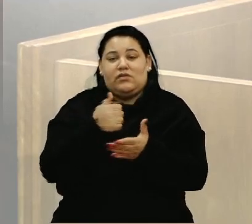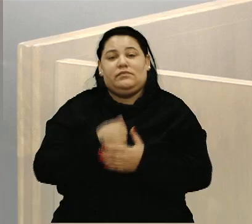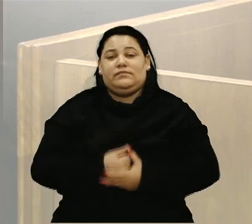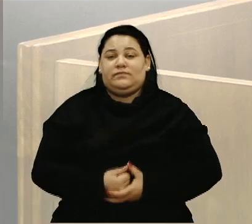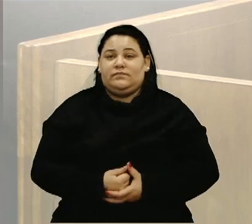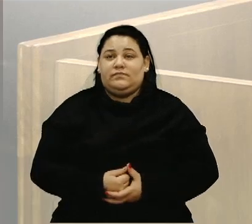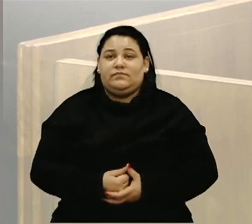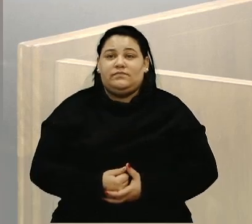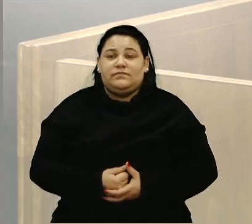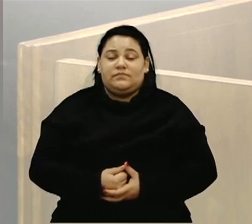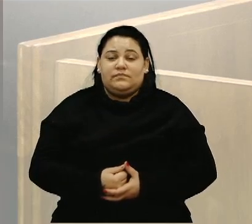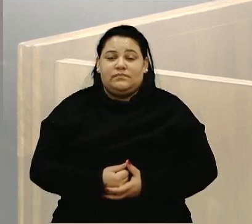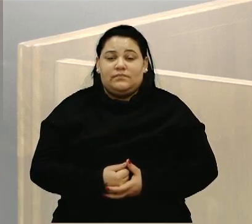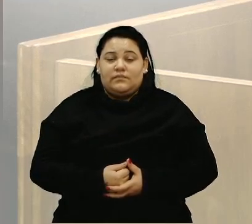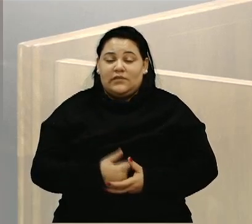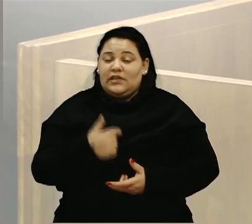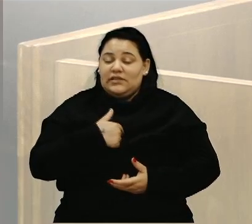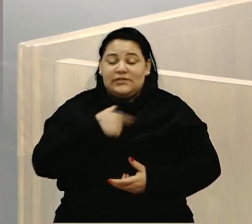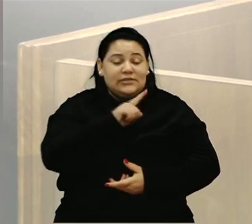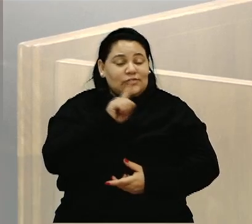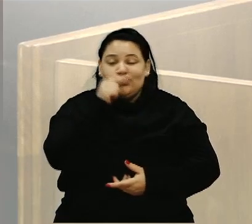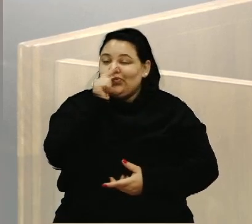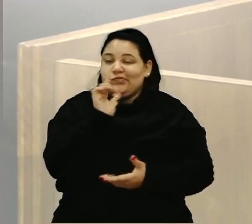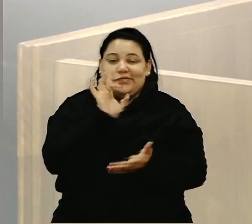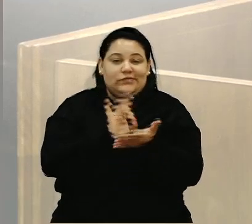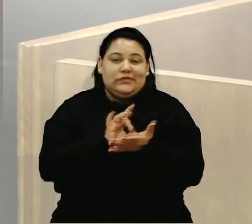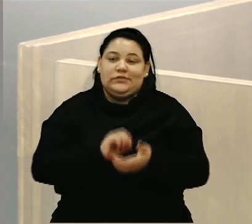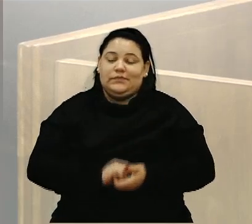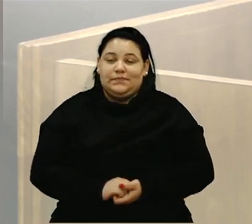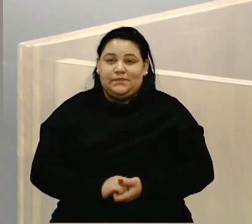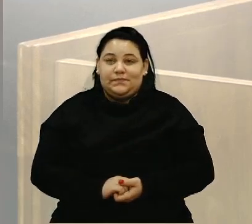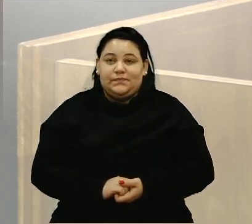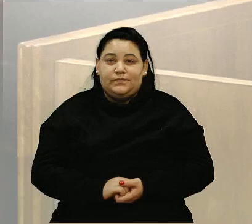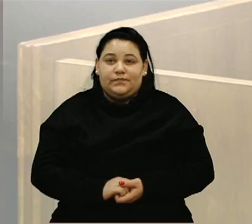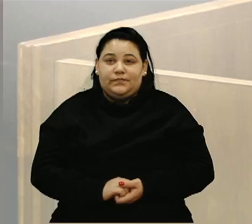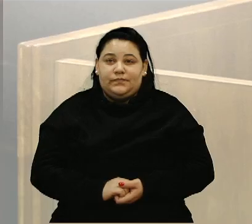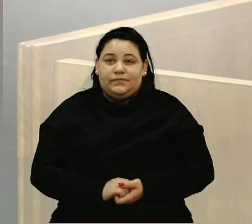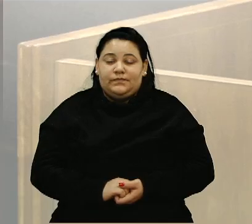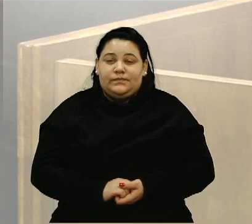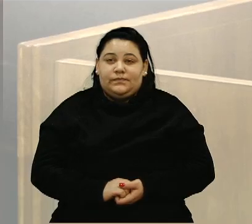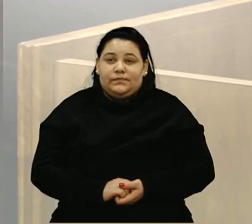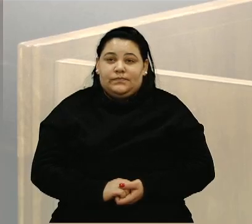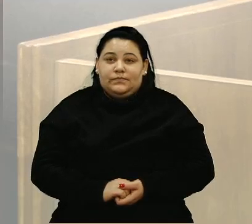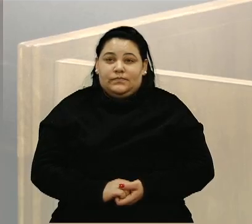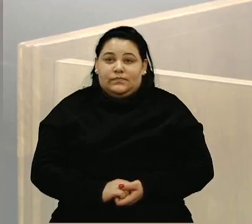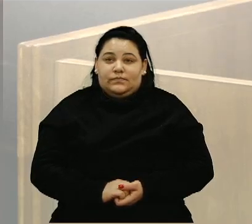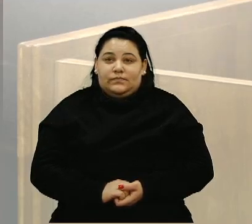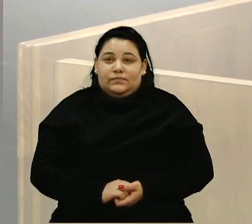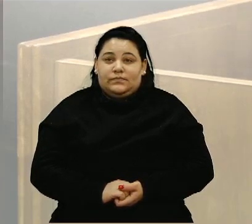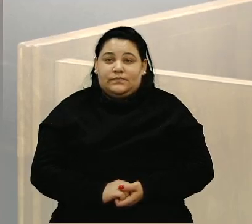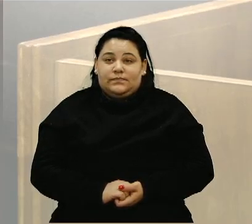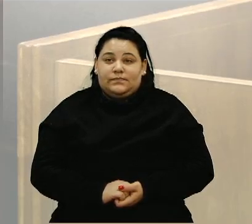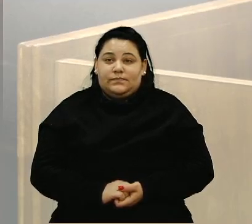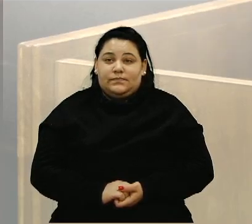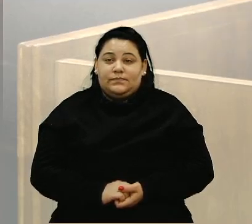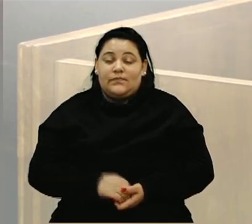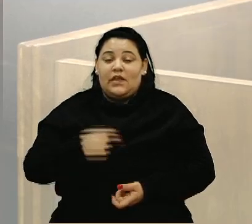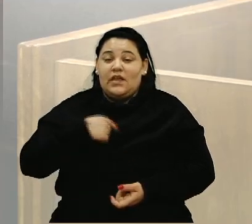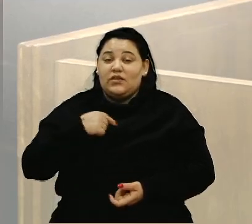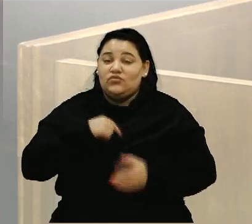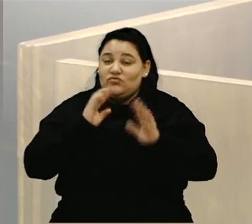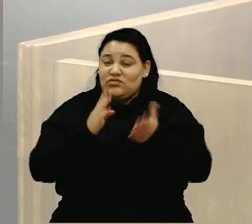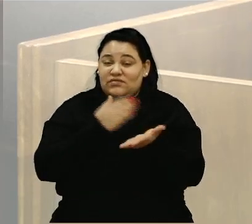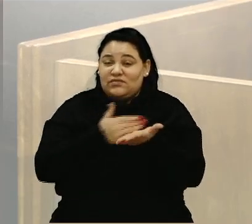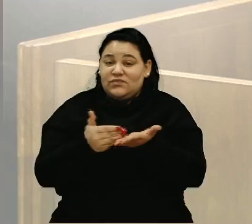que não sai do papel. Há saída, nobres colegas. Há saída, venho falando desde 2021.